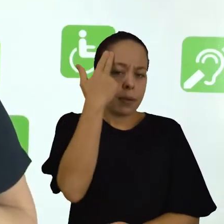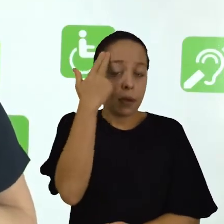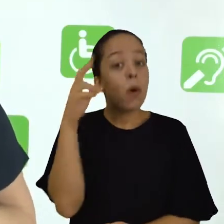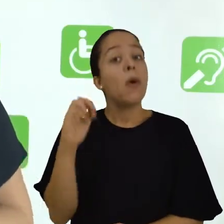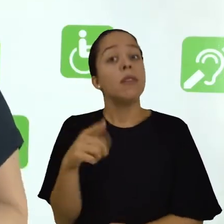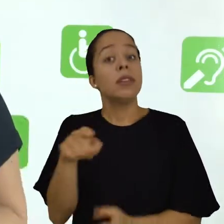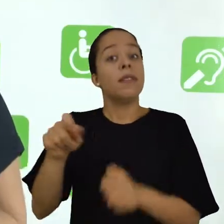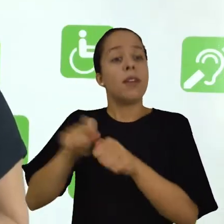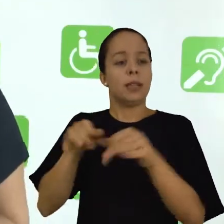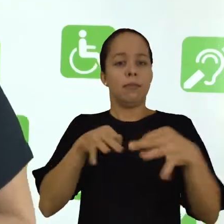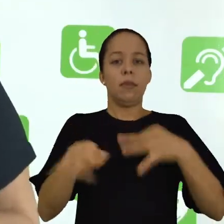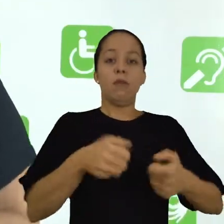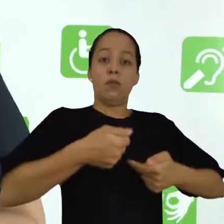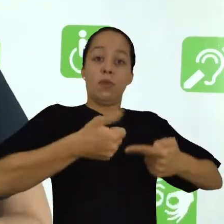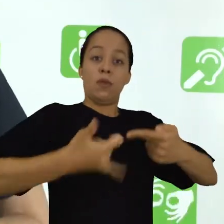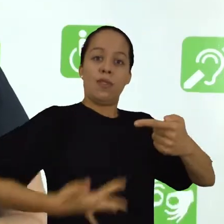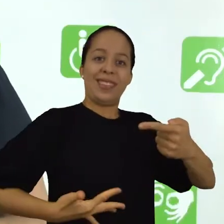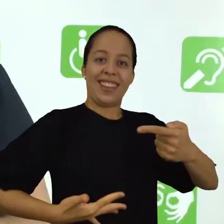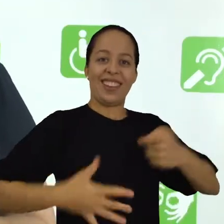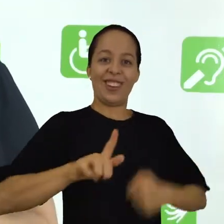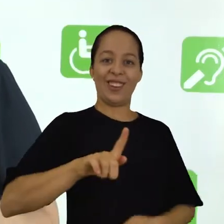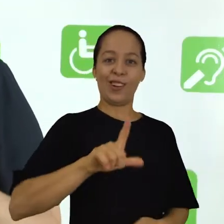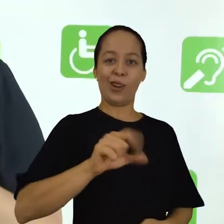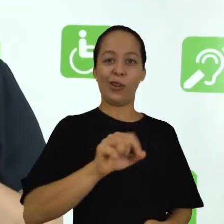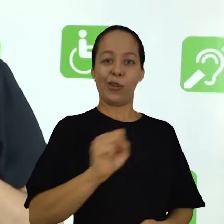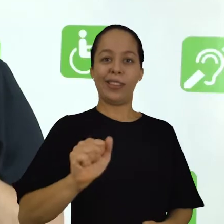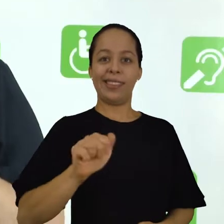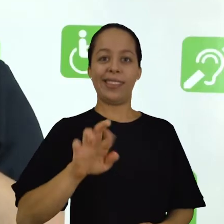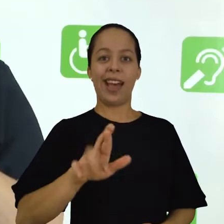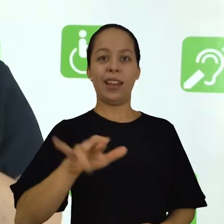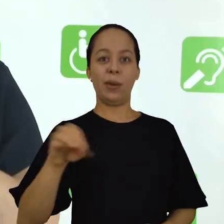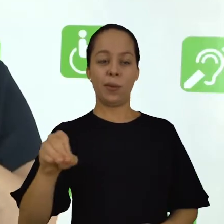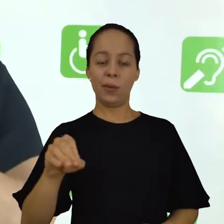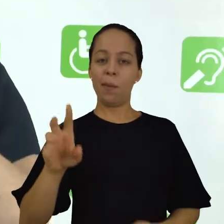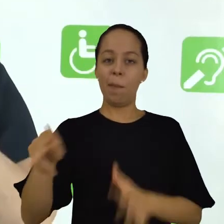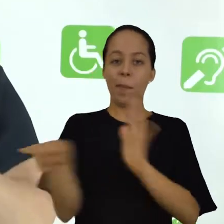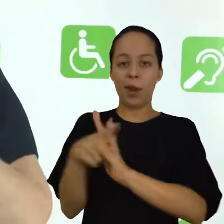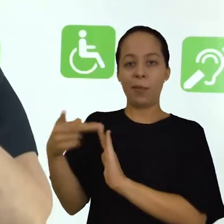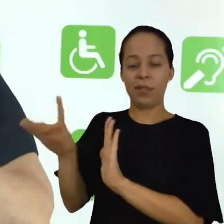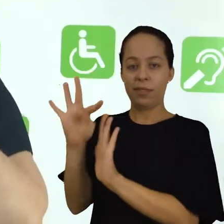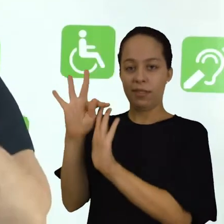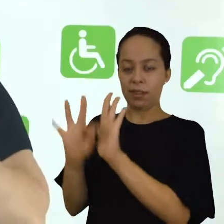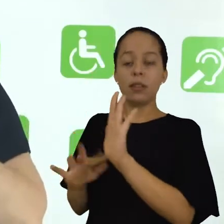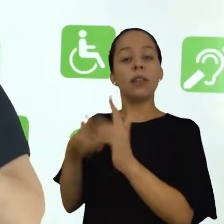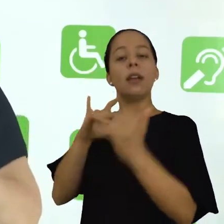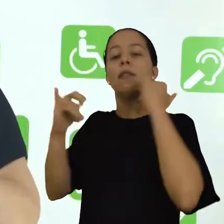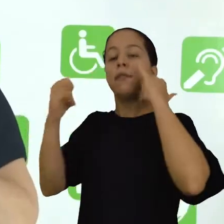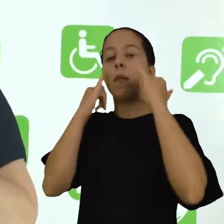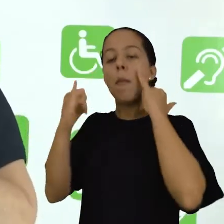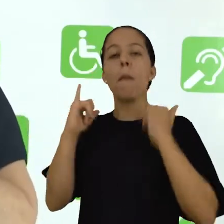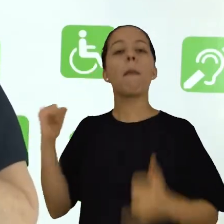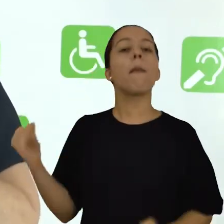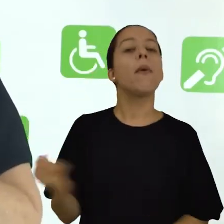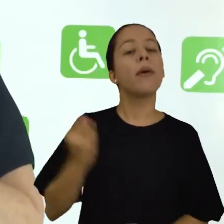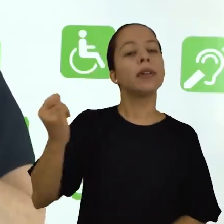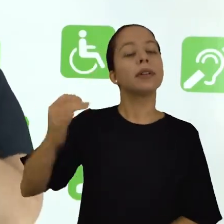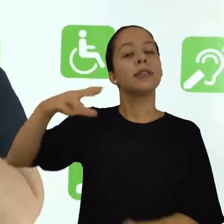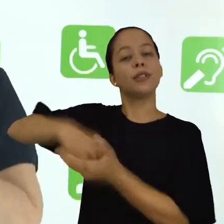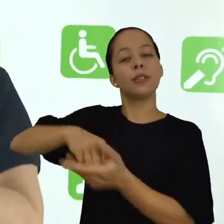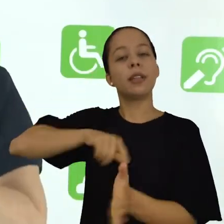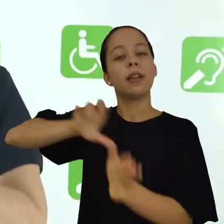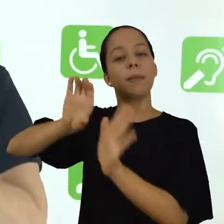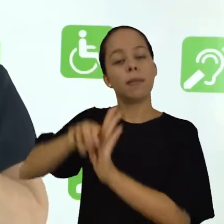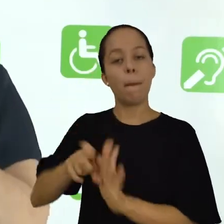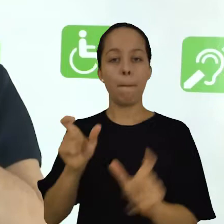você pode fazer um glossário daquele texto com informações importantes sobre